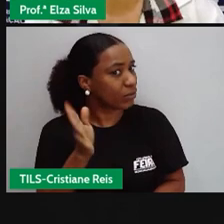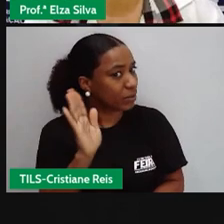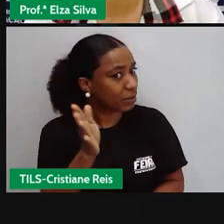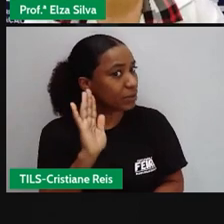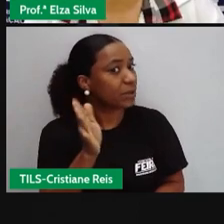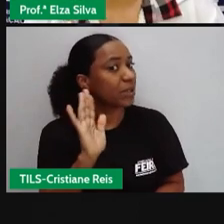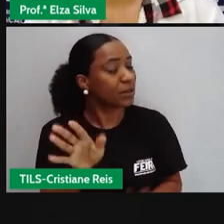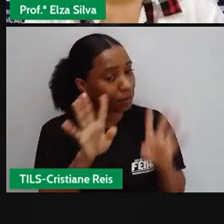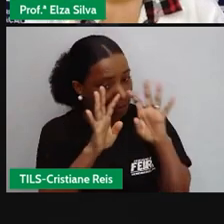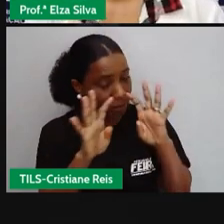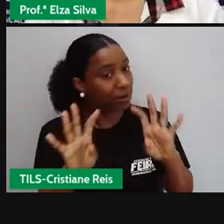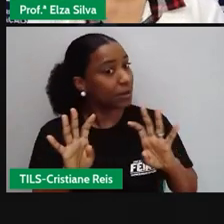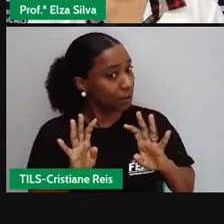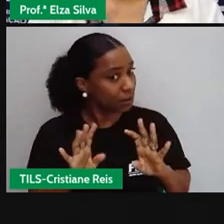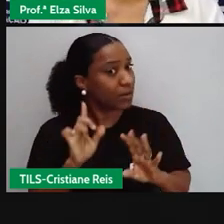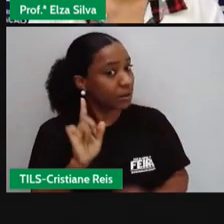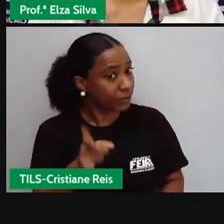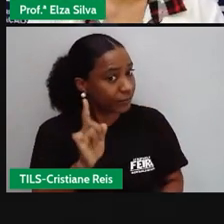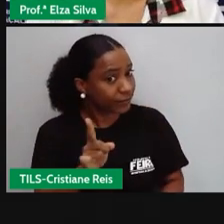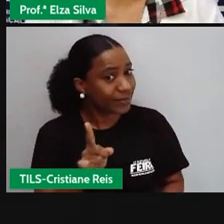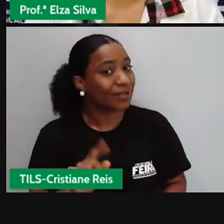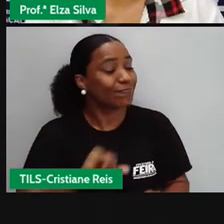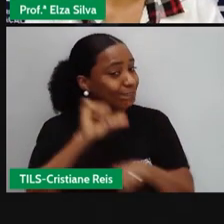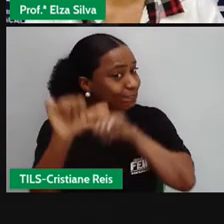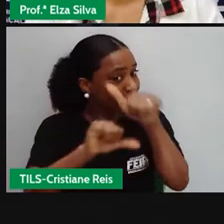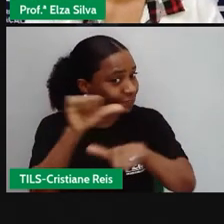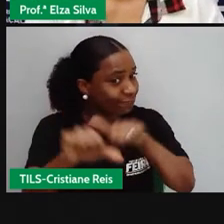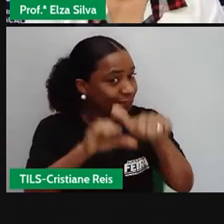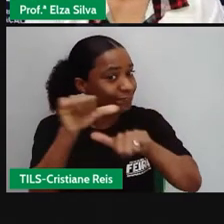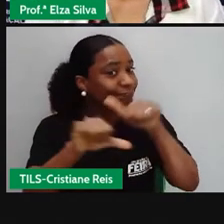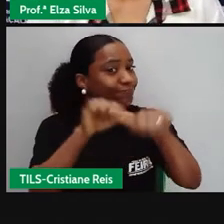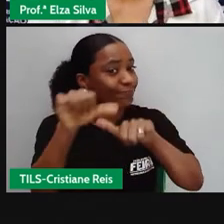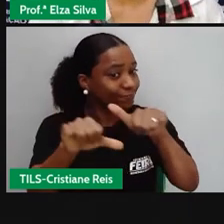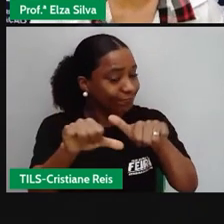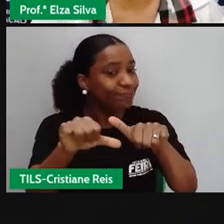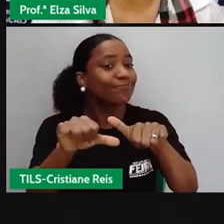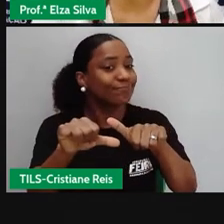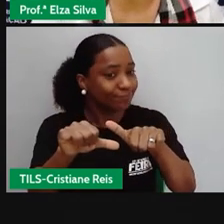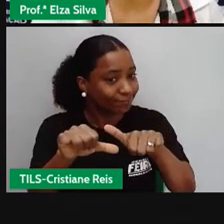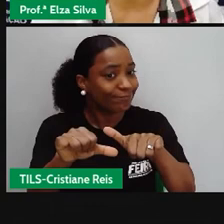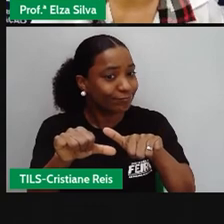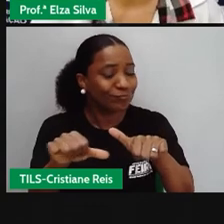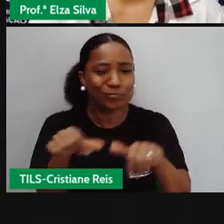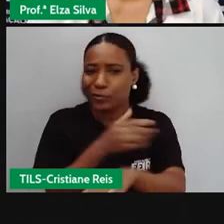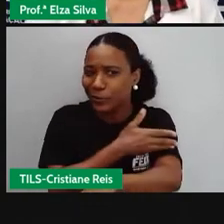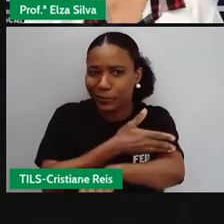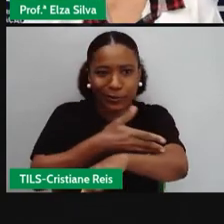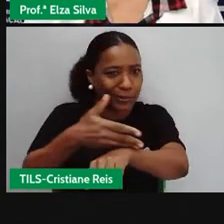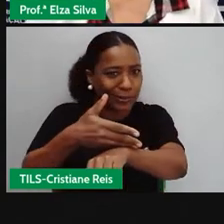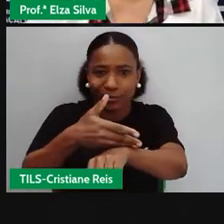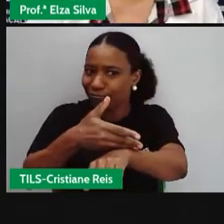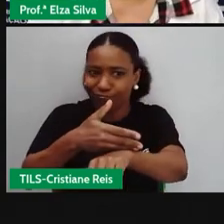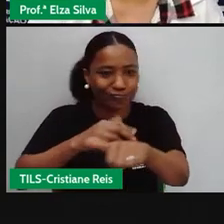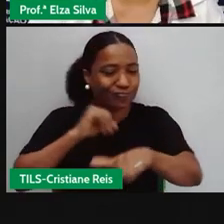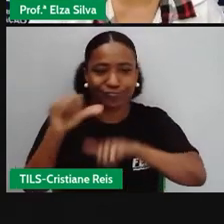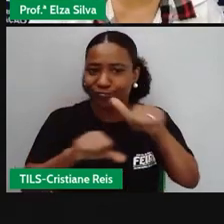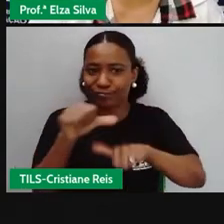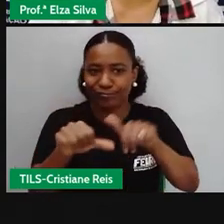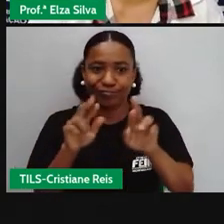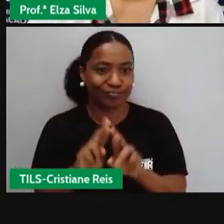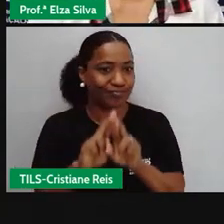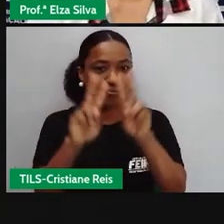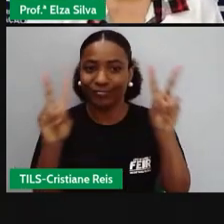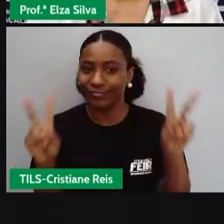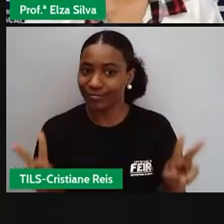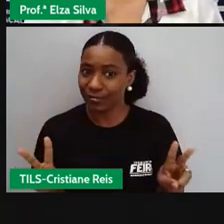Preste muita atenção. Haverá umas mudanças no que é de tradição. Não faremos certas